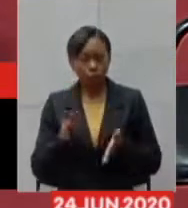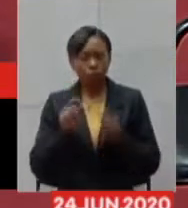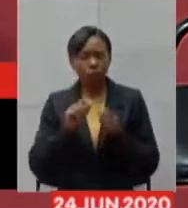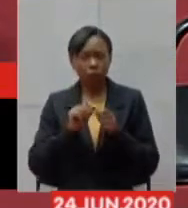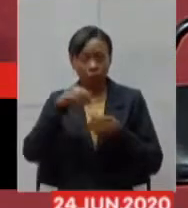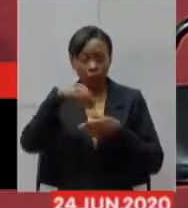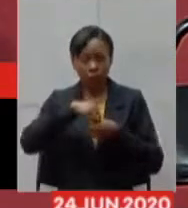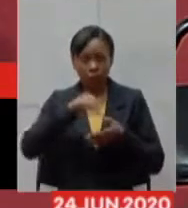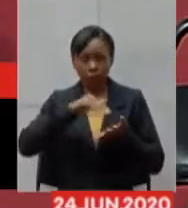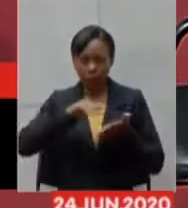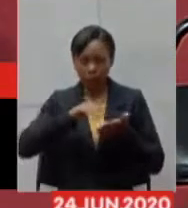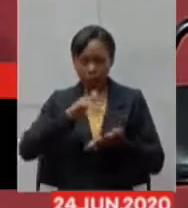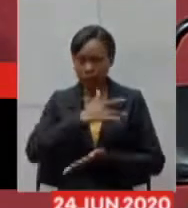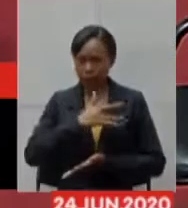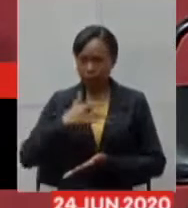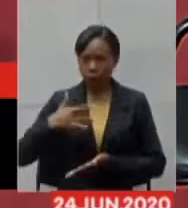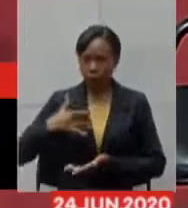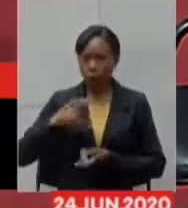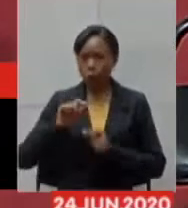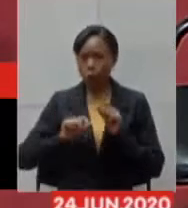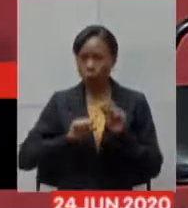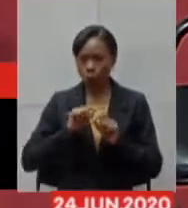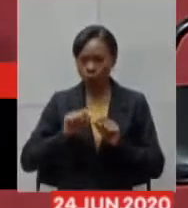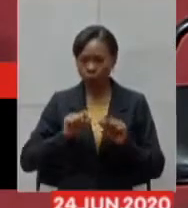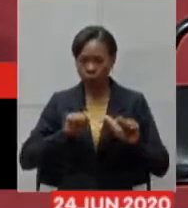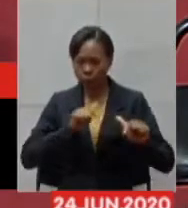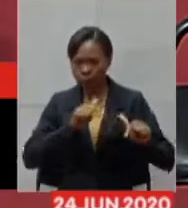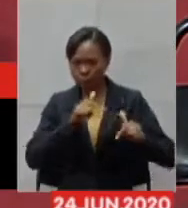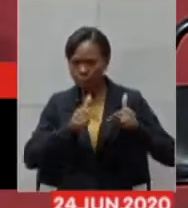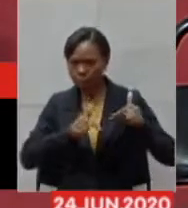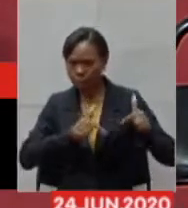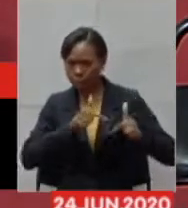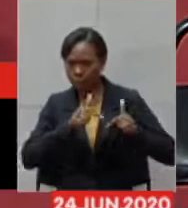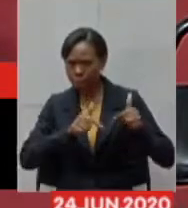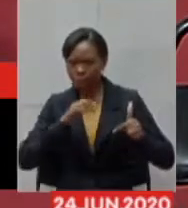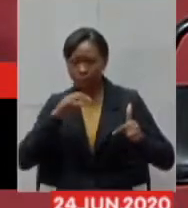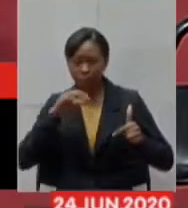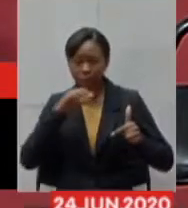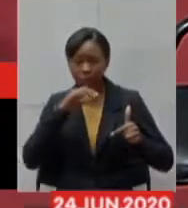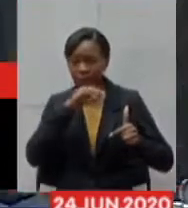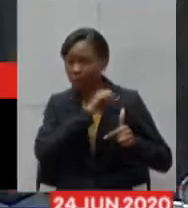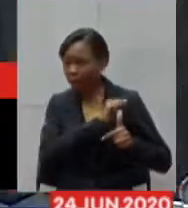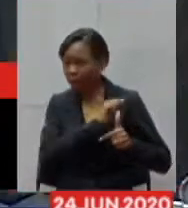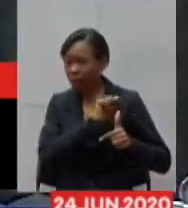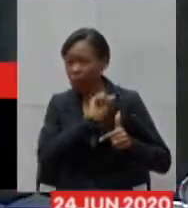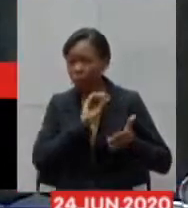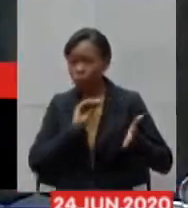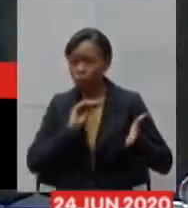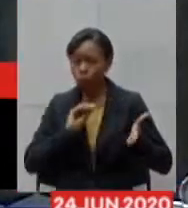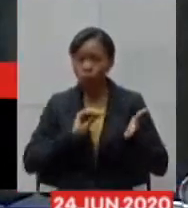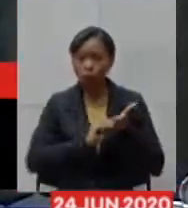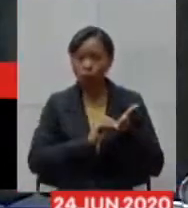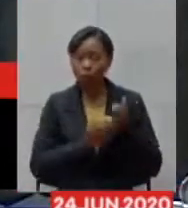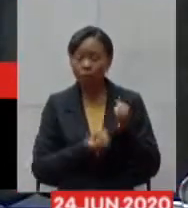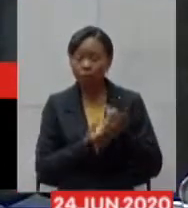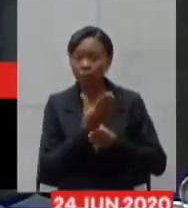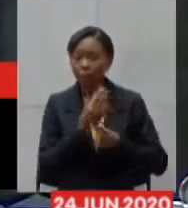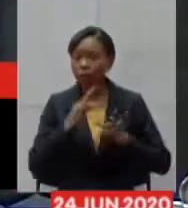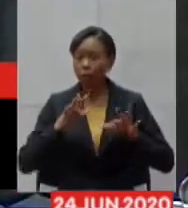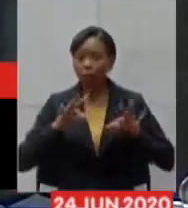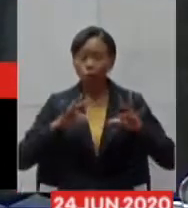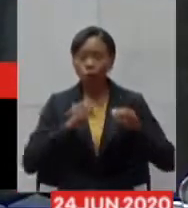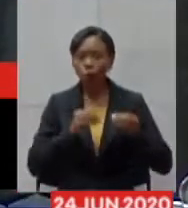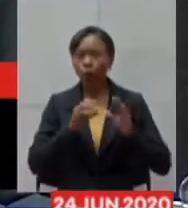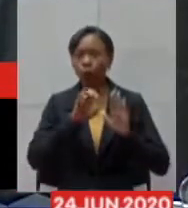operacionalizar o mais rápido possível a efetivação de todas as emendas hoje a Secretaria